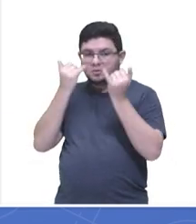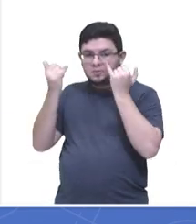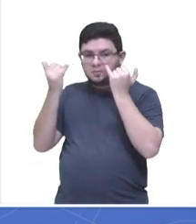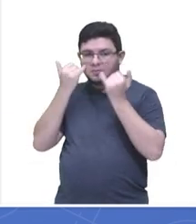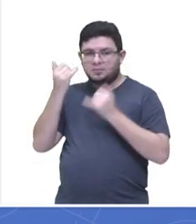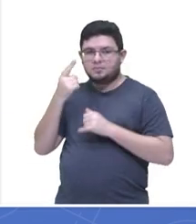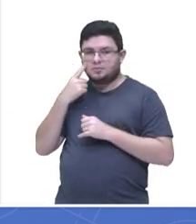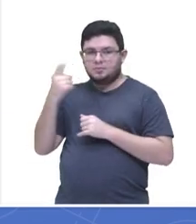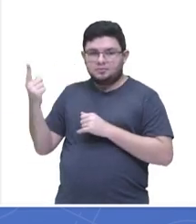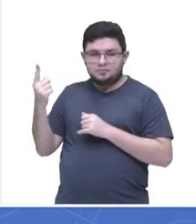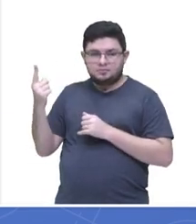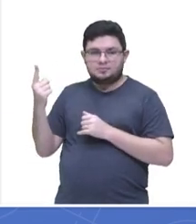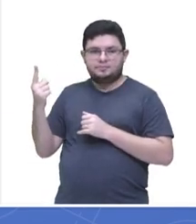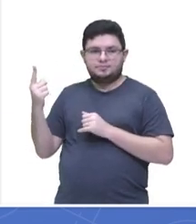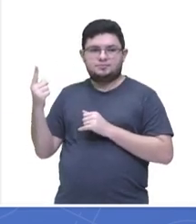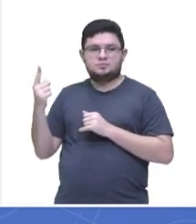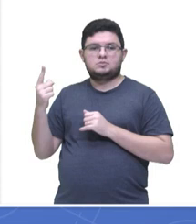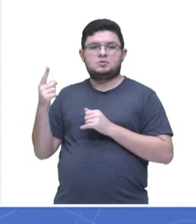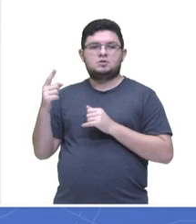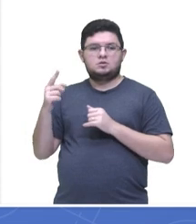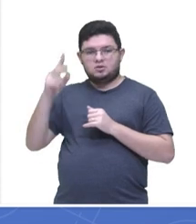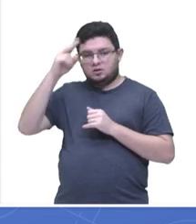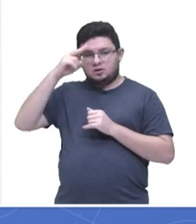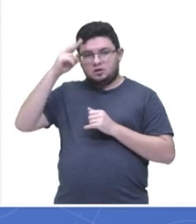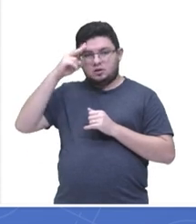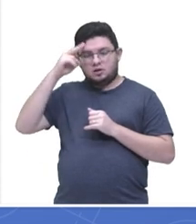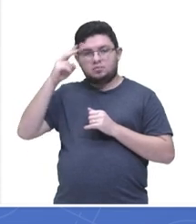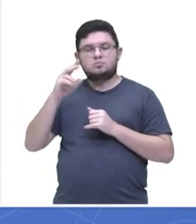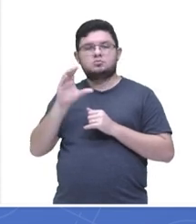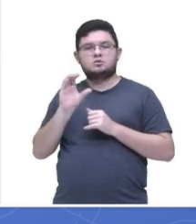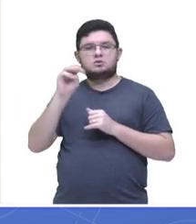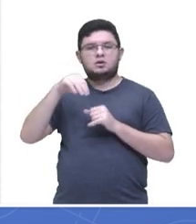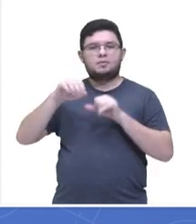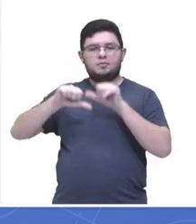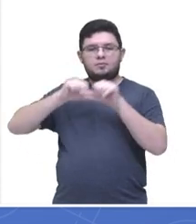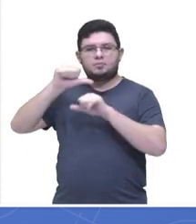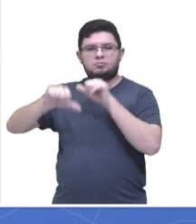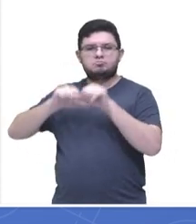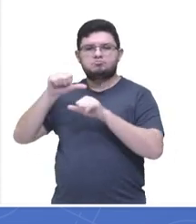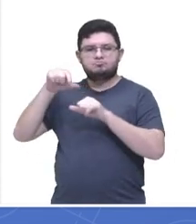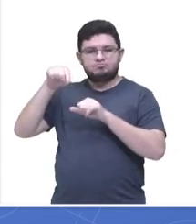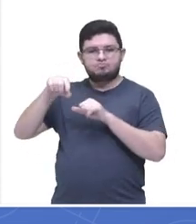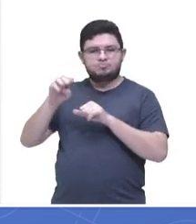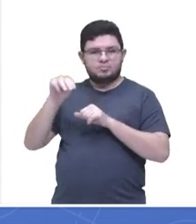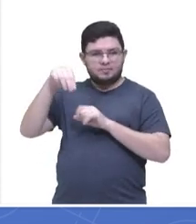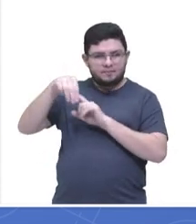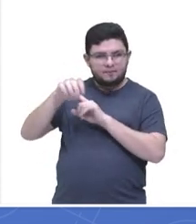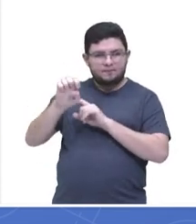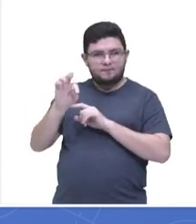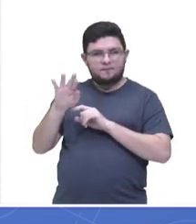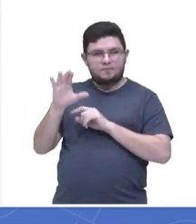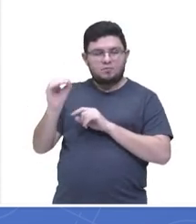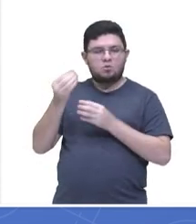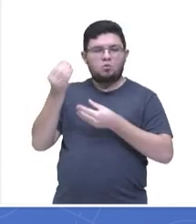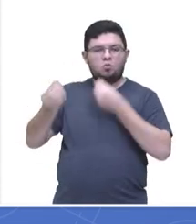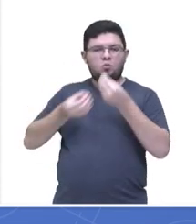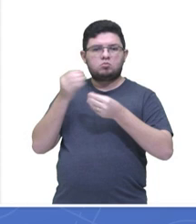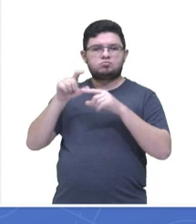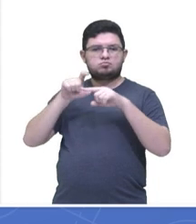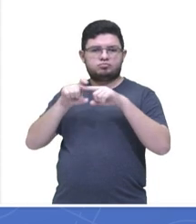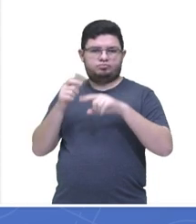retirar, como eu disse, a distância tem que estar em metros, o que é eu faço para transformar para metros? Eu divido por 100.